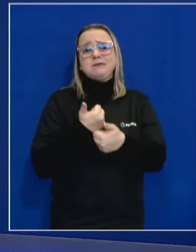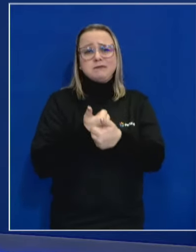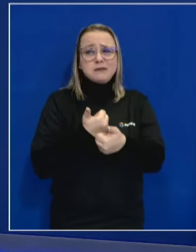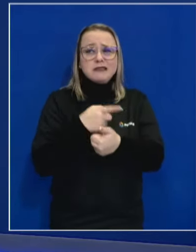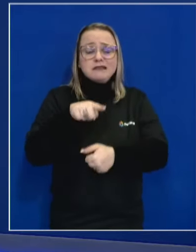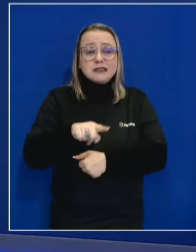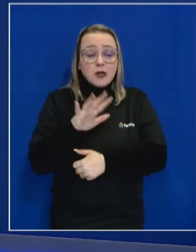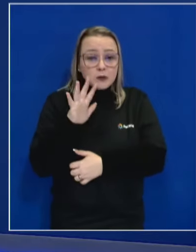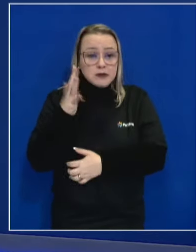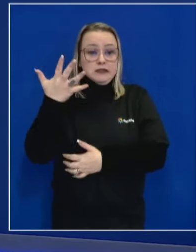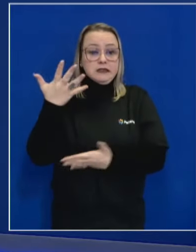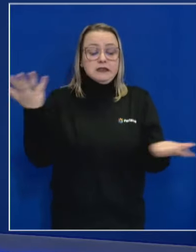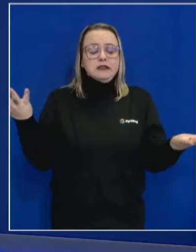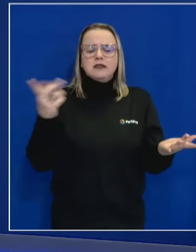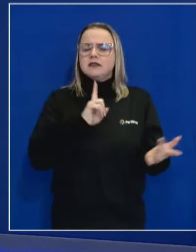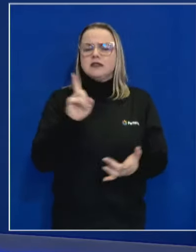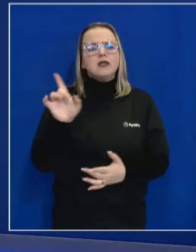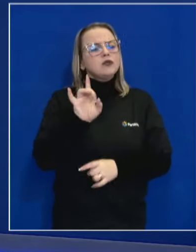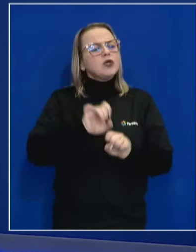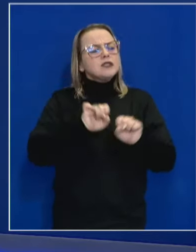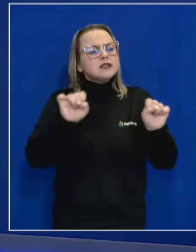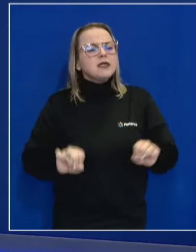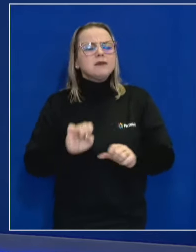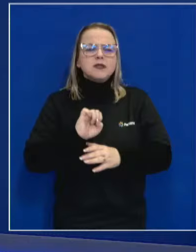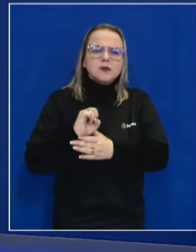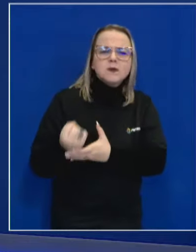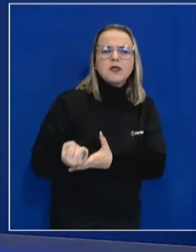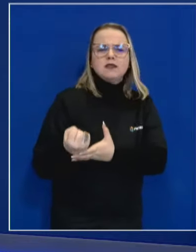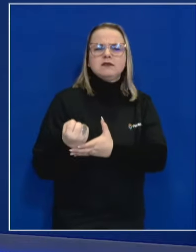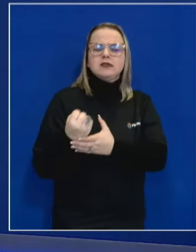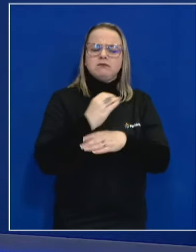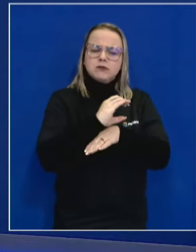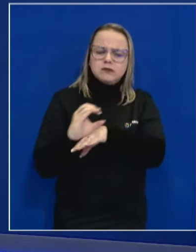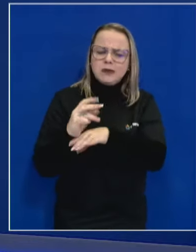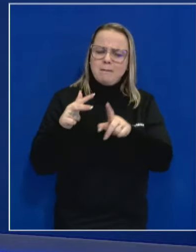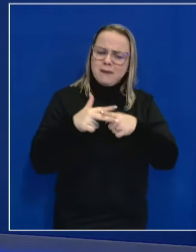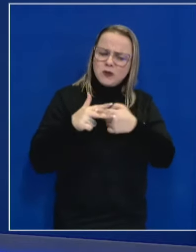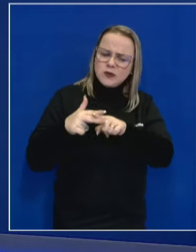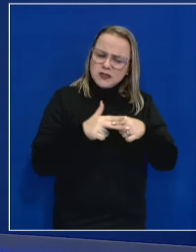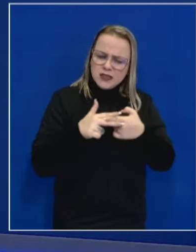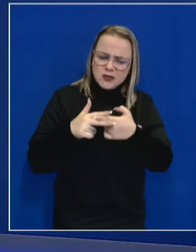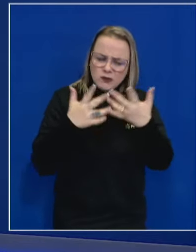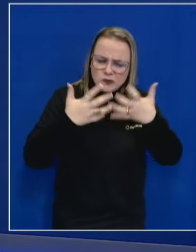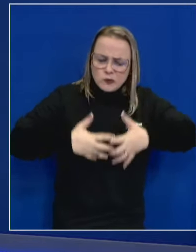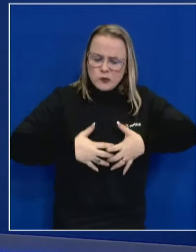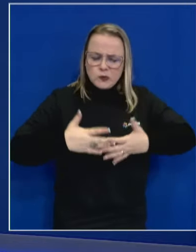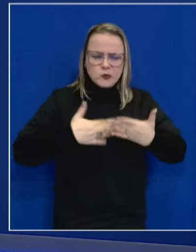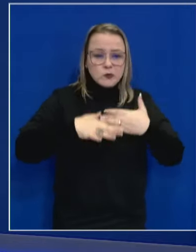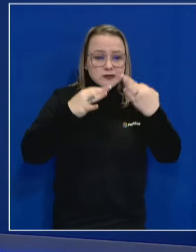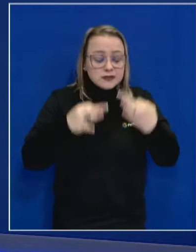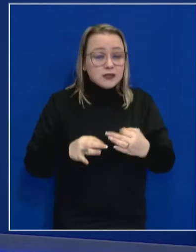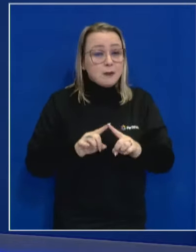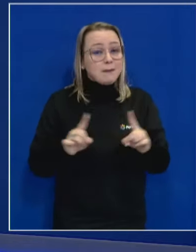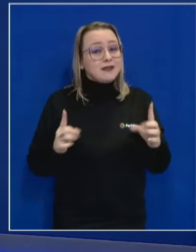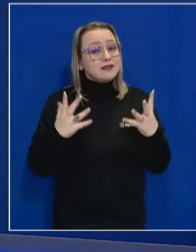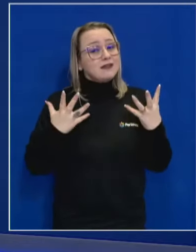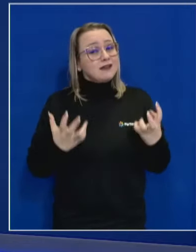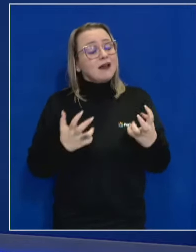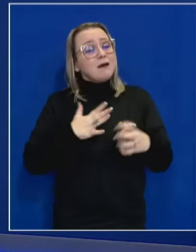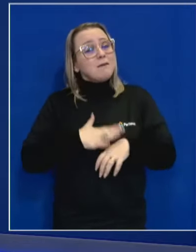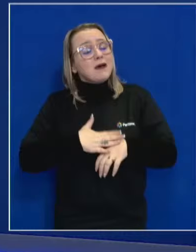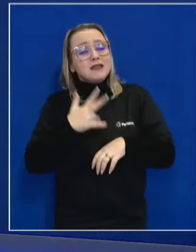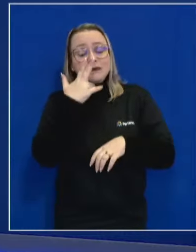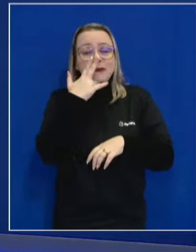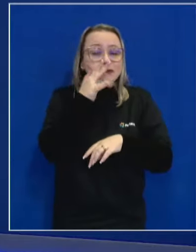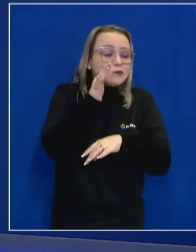episódio e não apenas o sistema de segurança das câmeras precisa estar com manutenção e funcionamento em dia, mas também nós queremos que haja mais